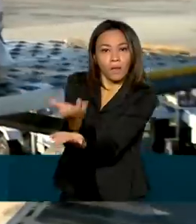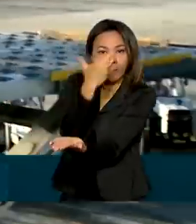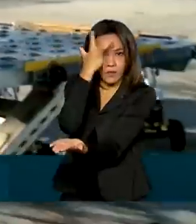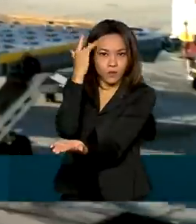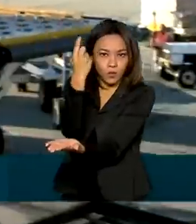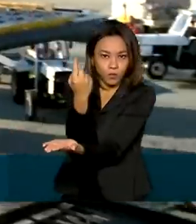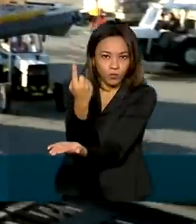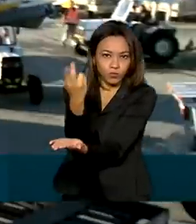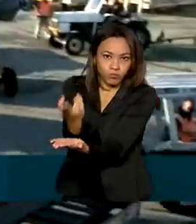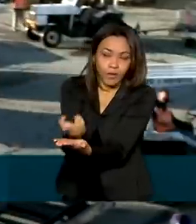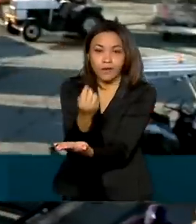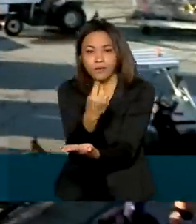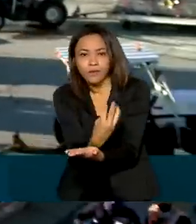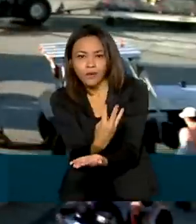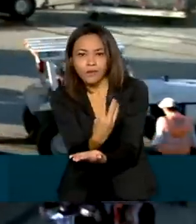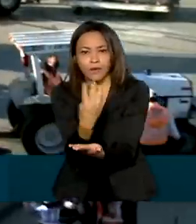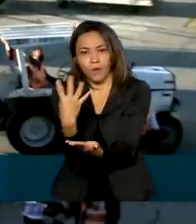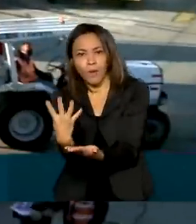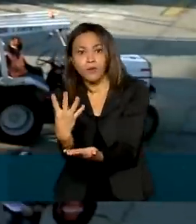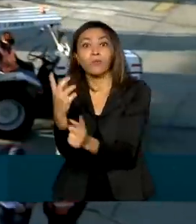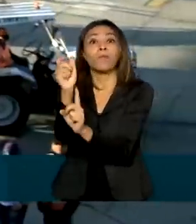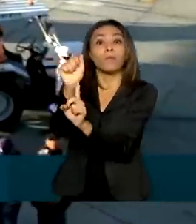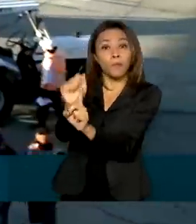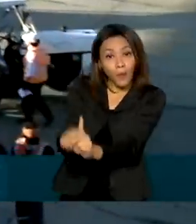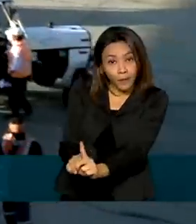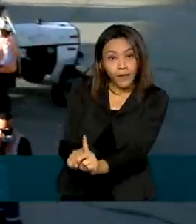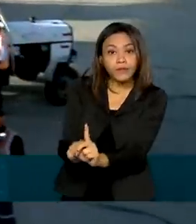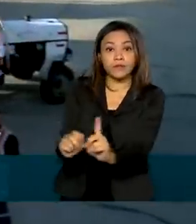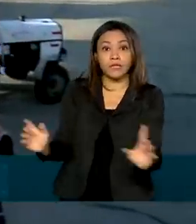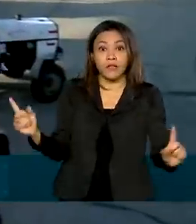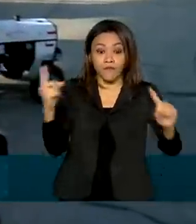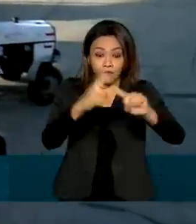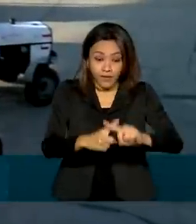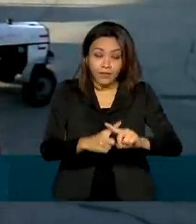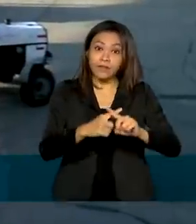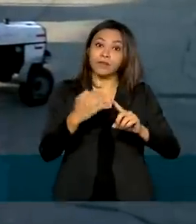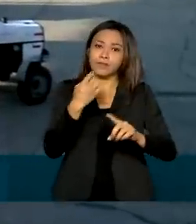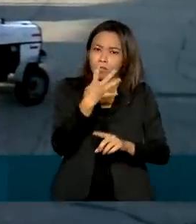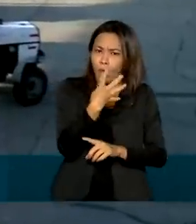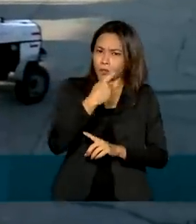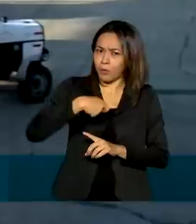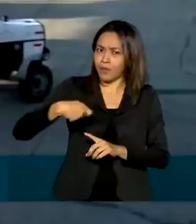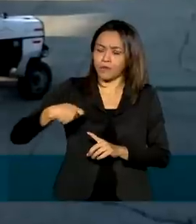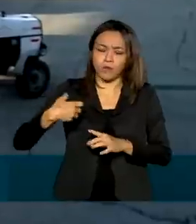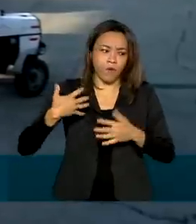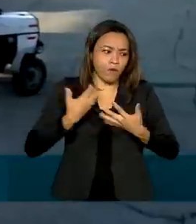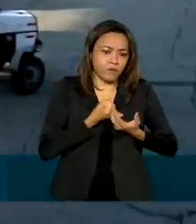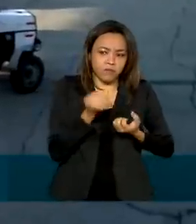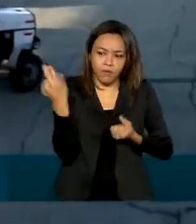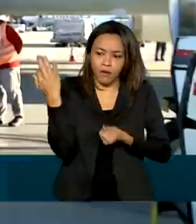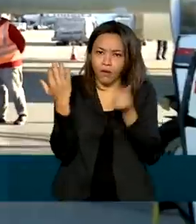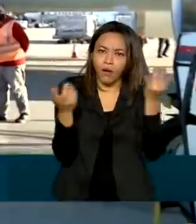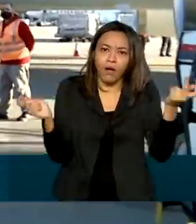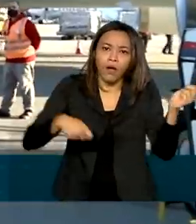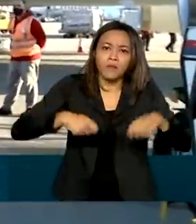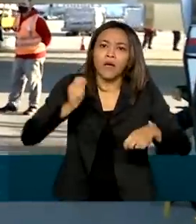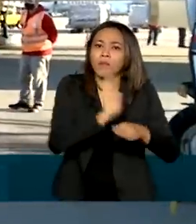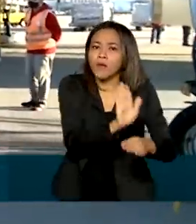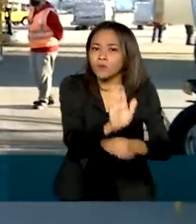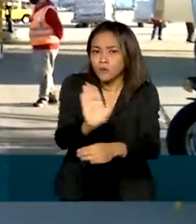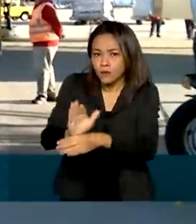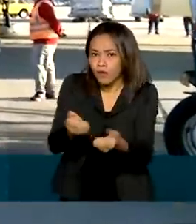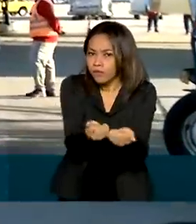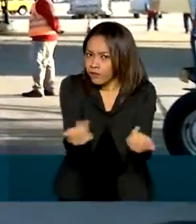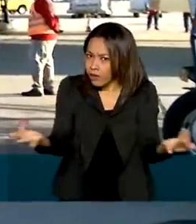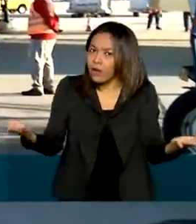Aproximadamente 3 a 4 pacientes por mês. A gente multiplicando isso ao longo de 4 meses é uma quantidade enorme de pacientes que vão poder